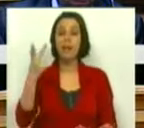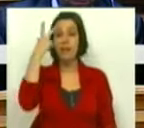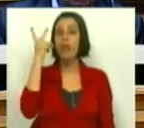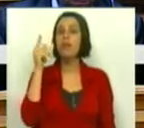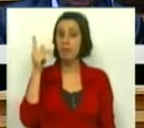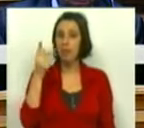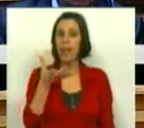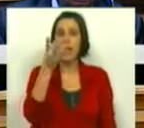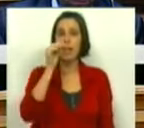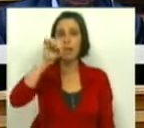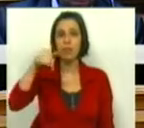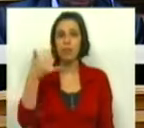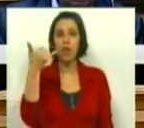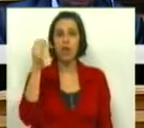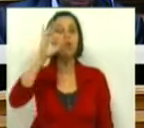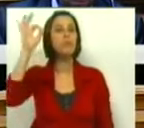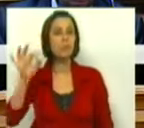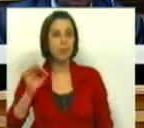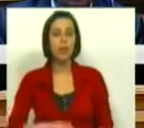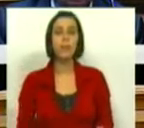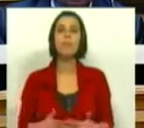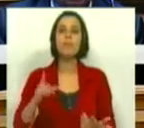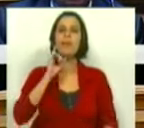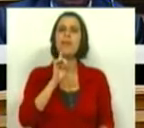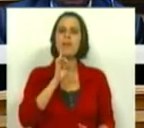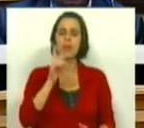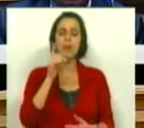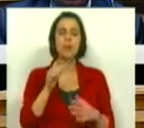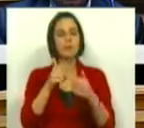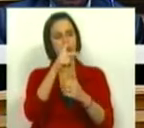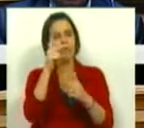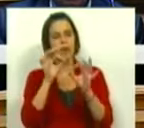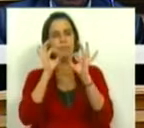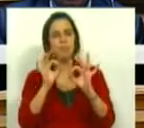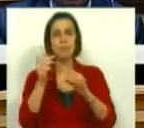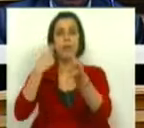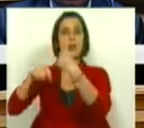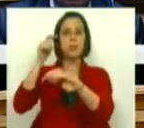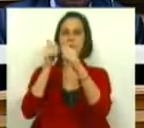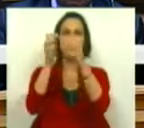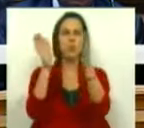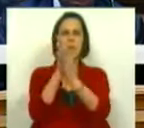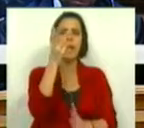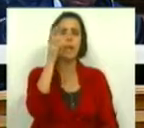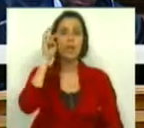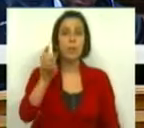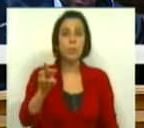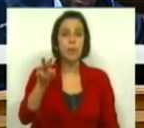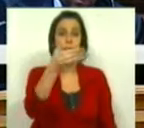em fevereiro 13,2%. Em valores absolutos, as exportações totalizaram 3